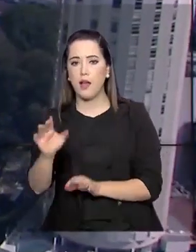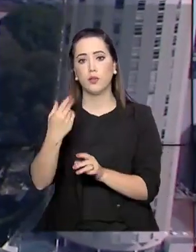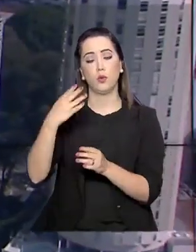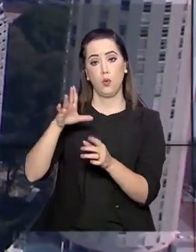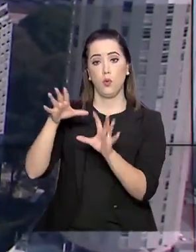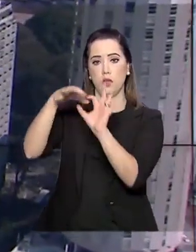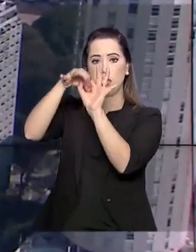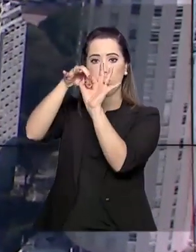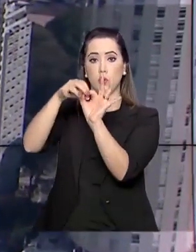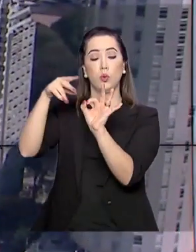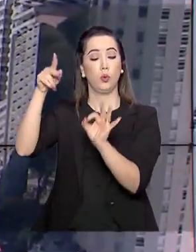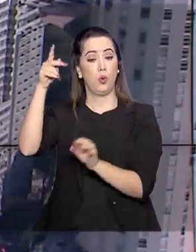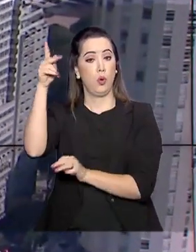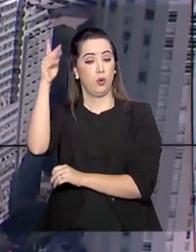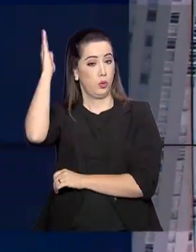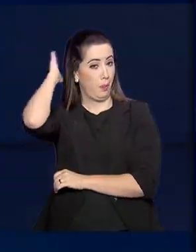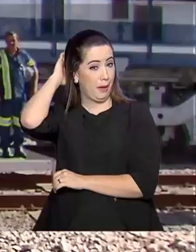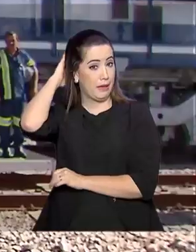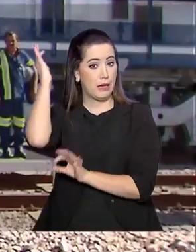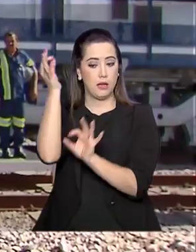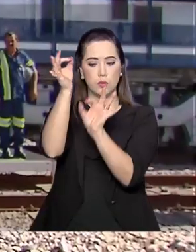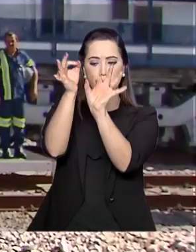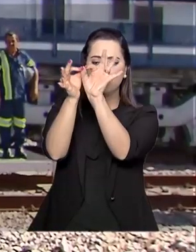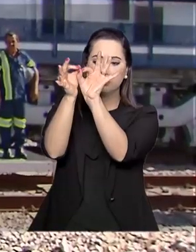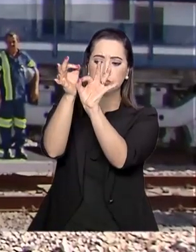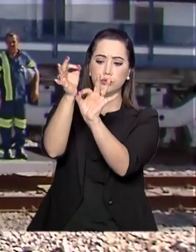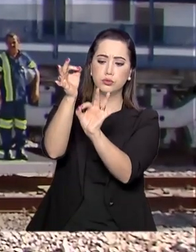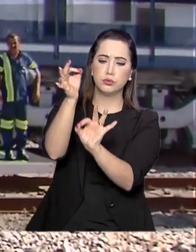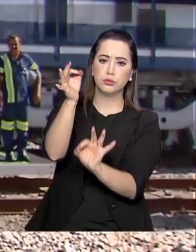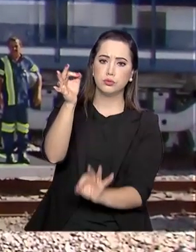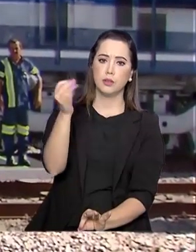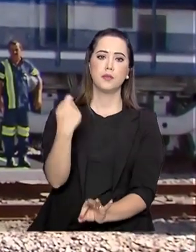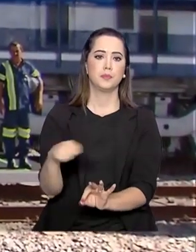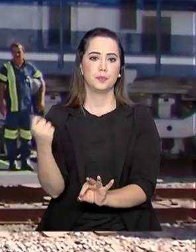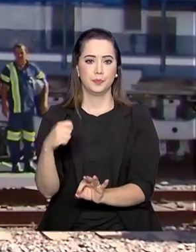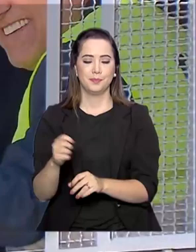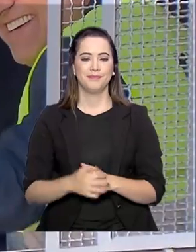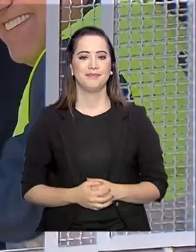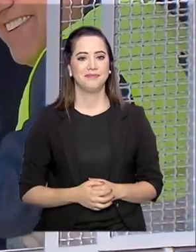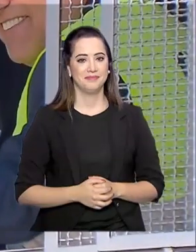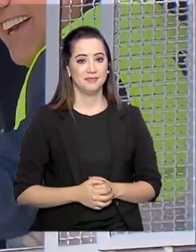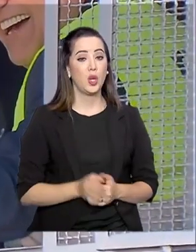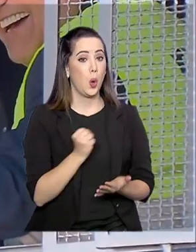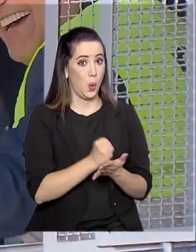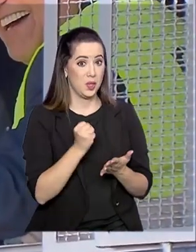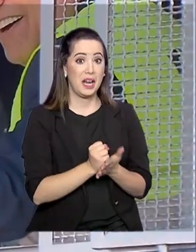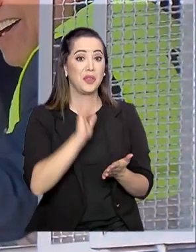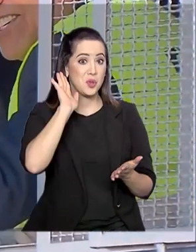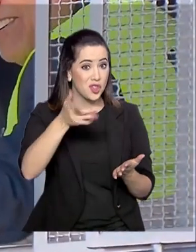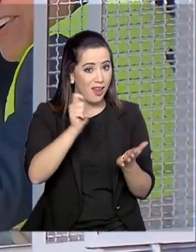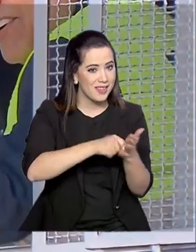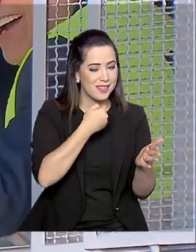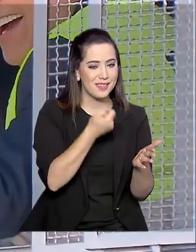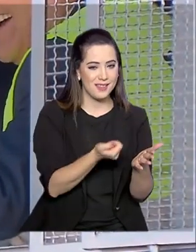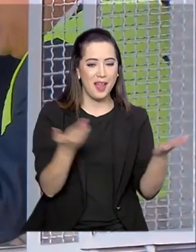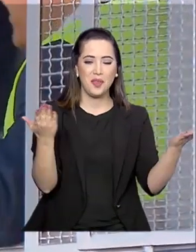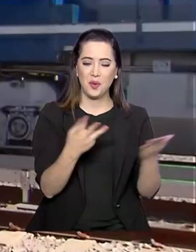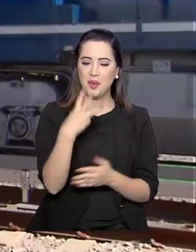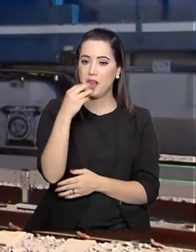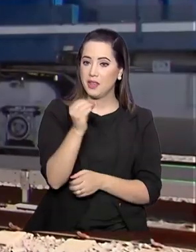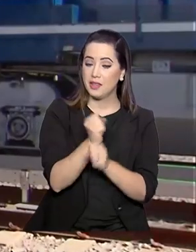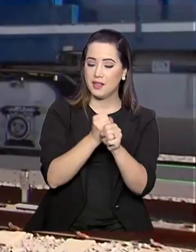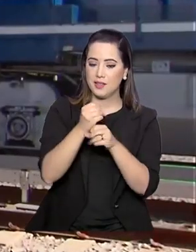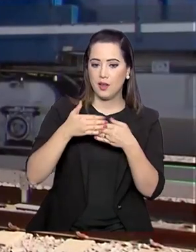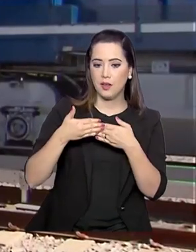Pará até o Rio Grande do Sul. Contrato assinado, o consórcio Rumo é o responsável pelos próximos 30 anos